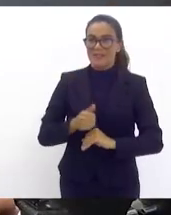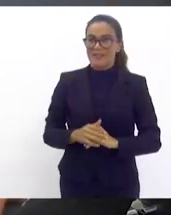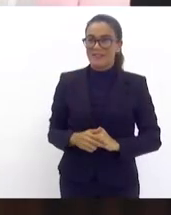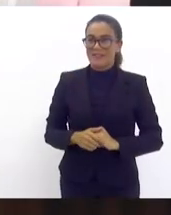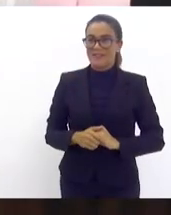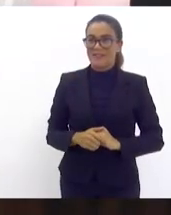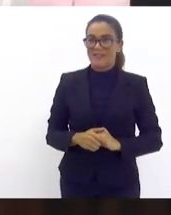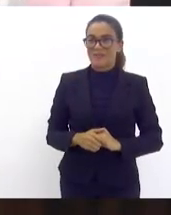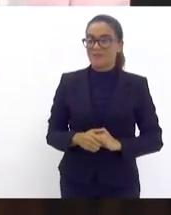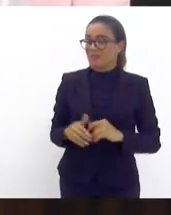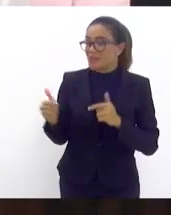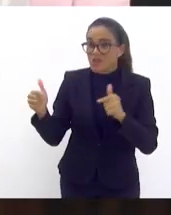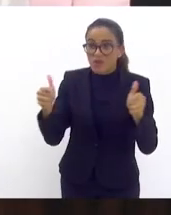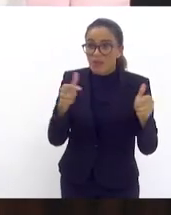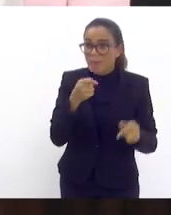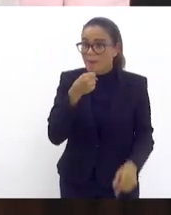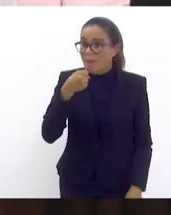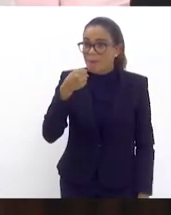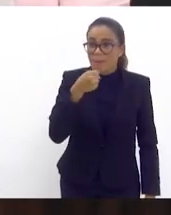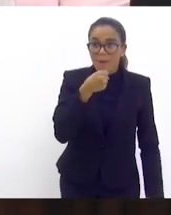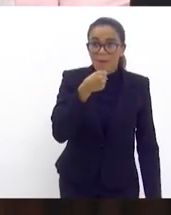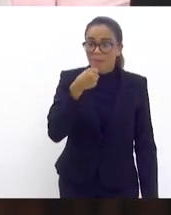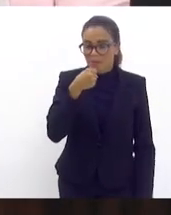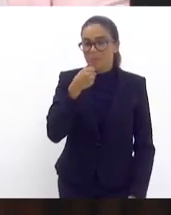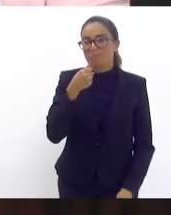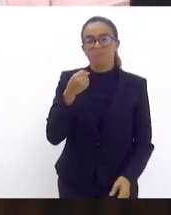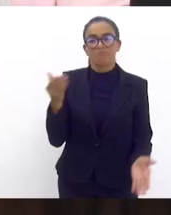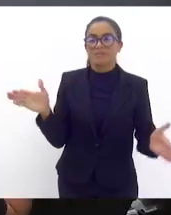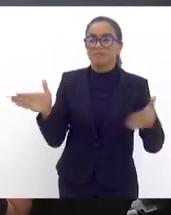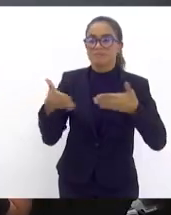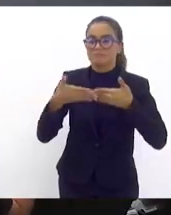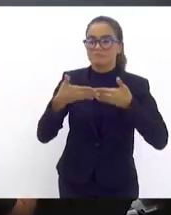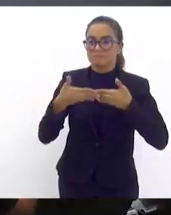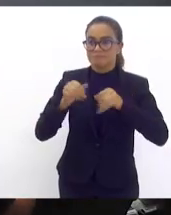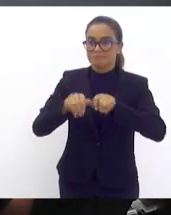não havendo mais oradores inscritos encerramos a presente sessão apoio do apoio Obrigado.